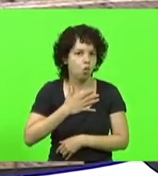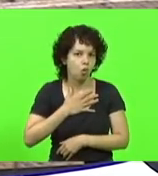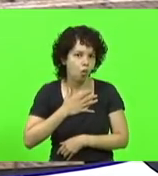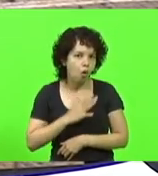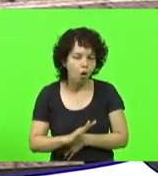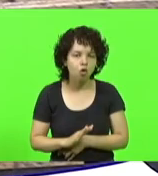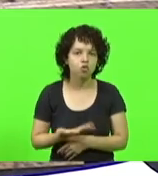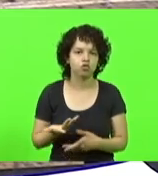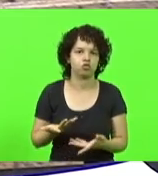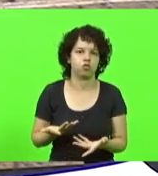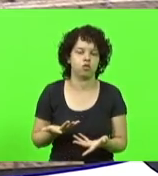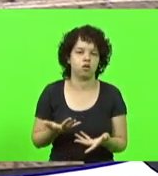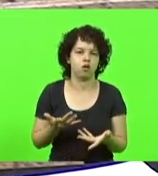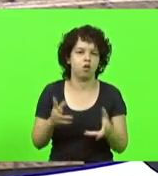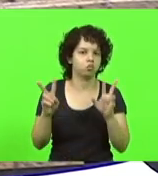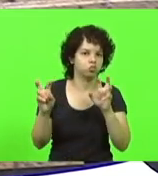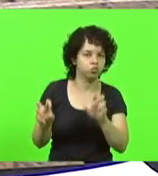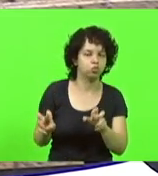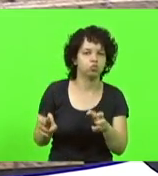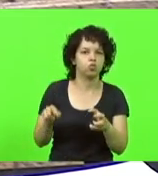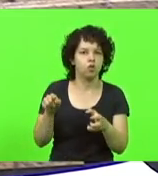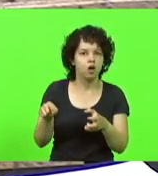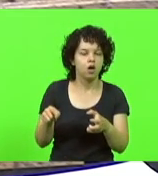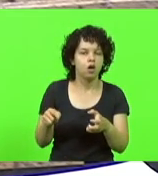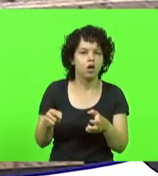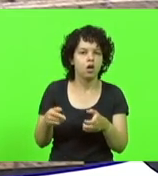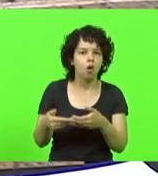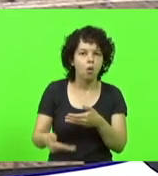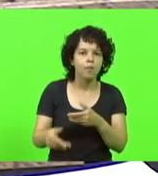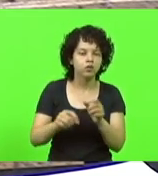for, ele começa a ter projeções